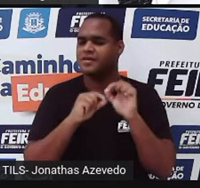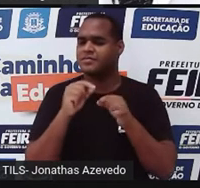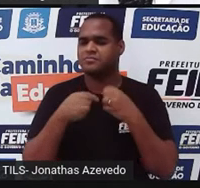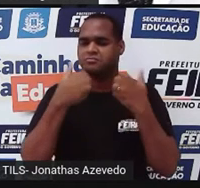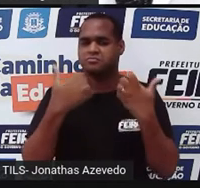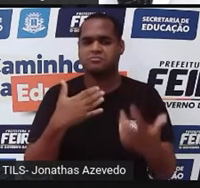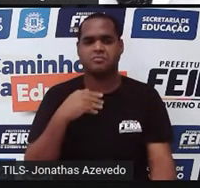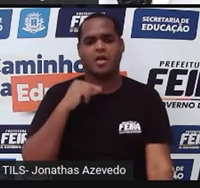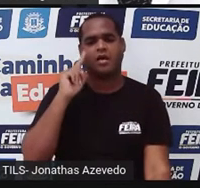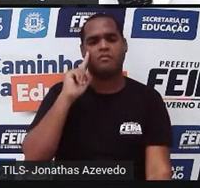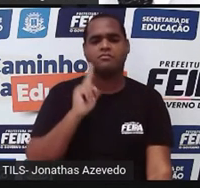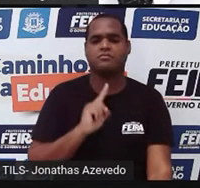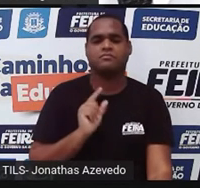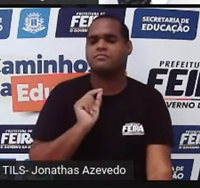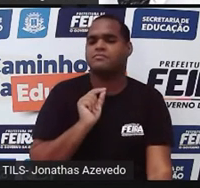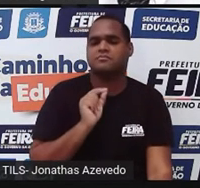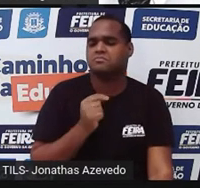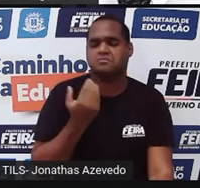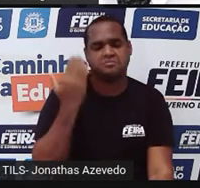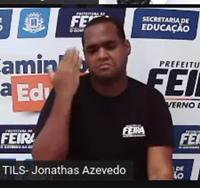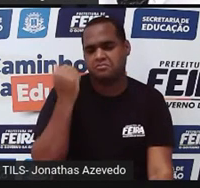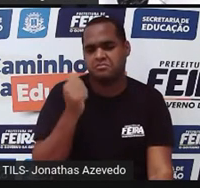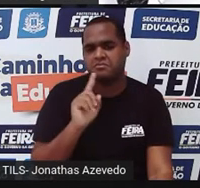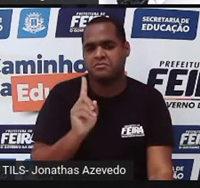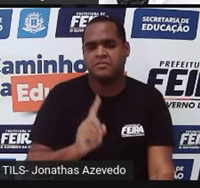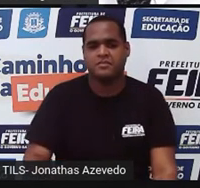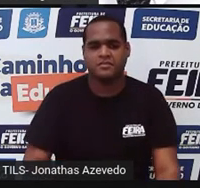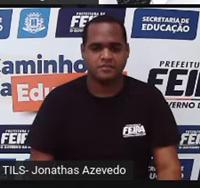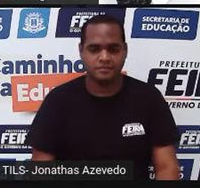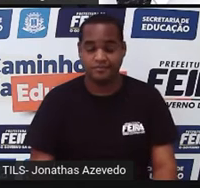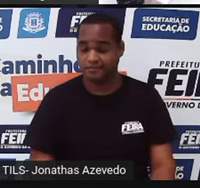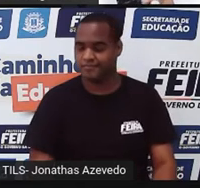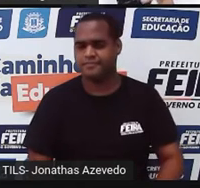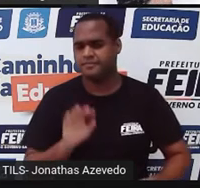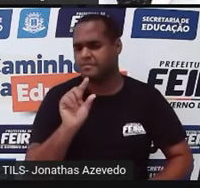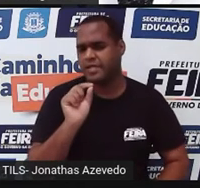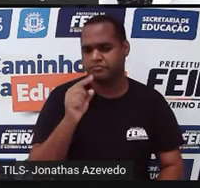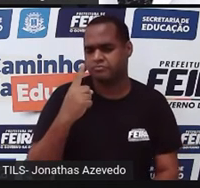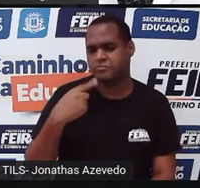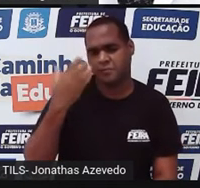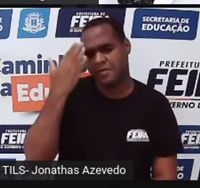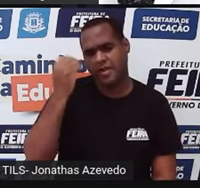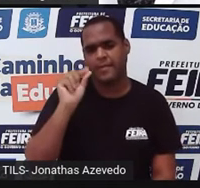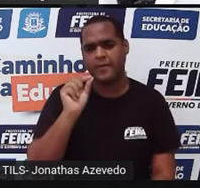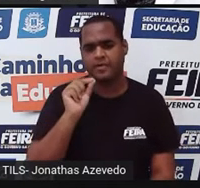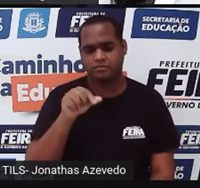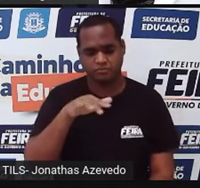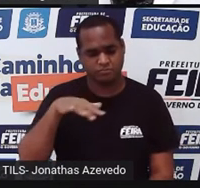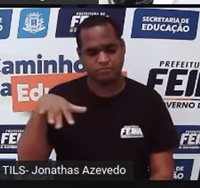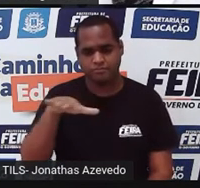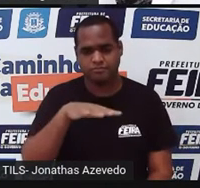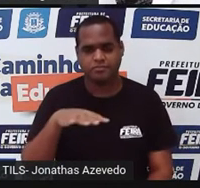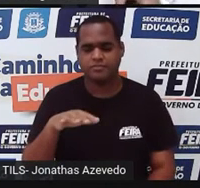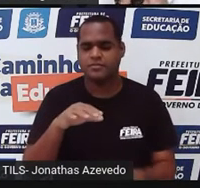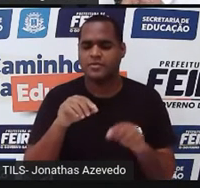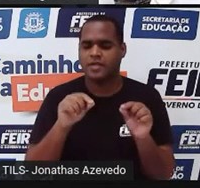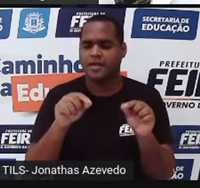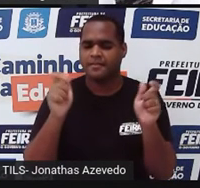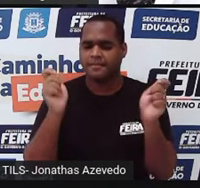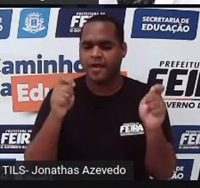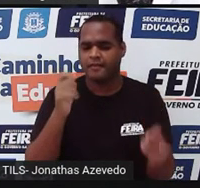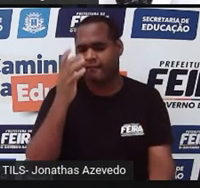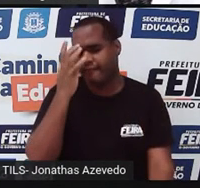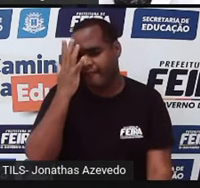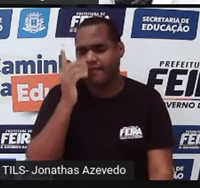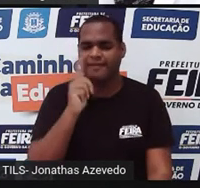a gente não sabe, tá? Mas, se a gente sabe calcular a área de retângulos, fica fácil assim,